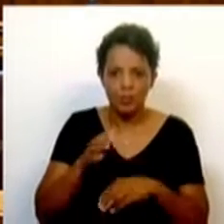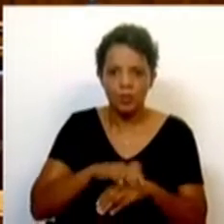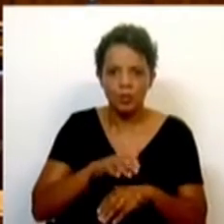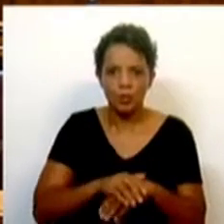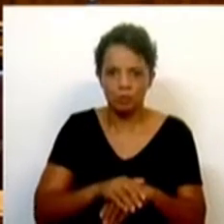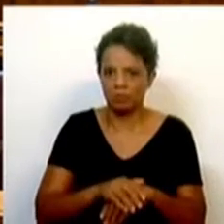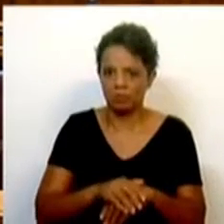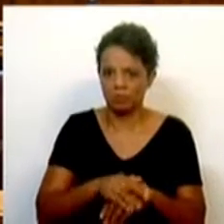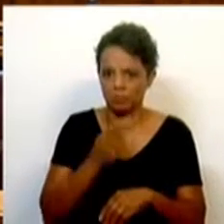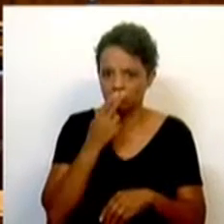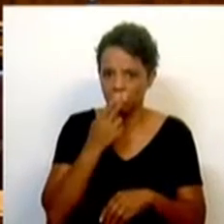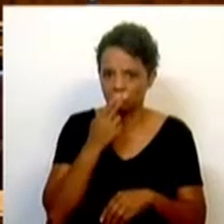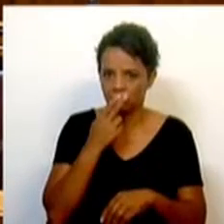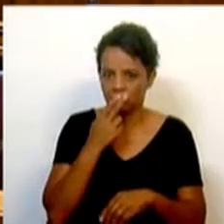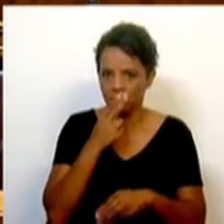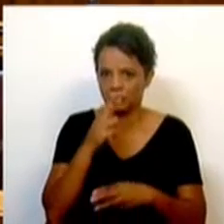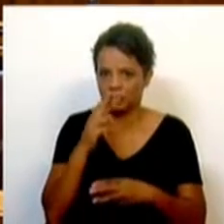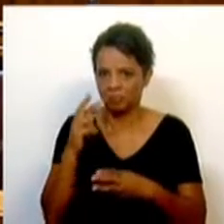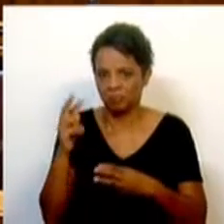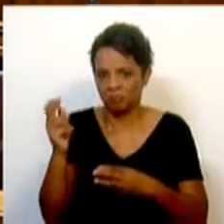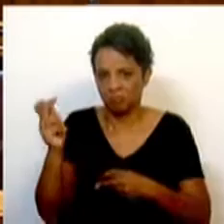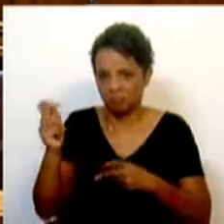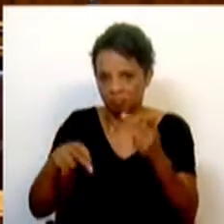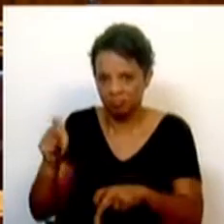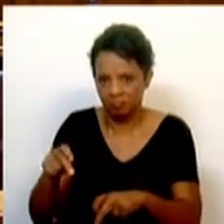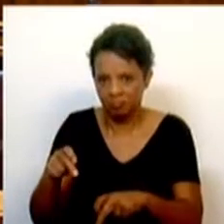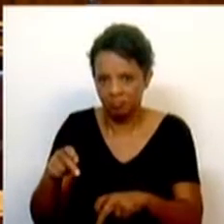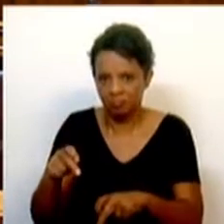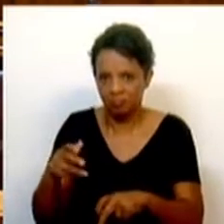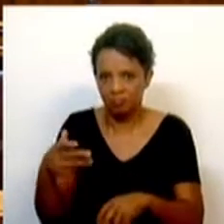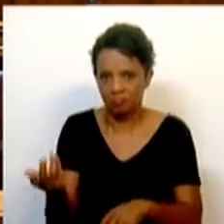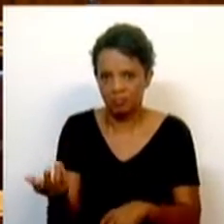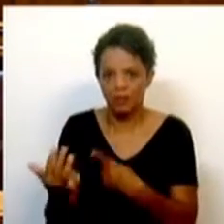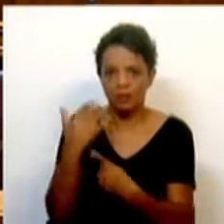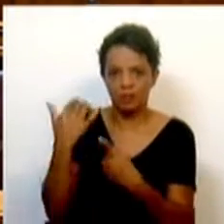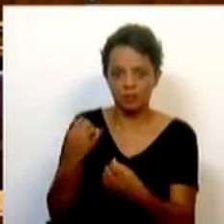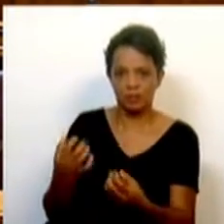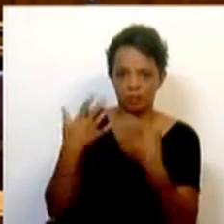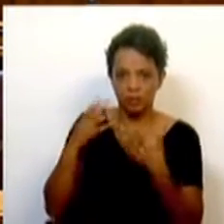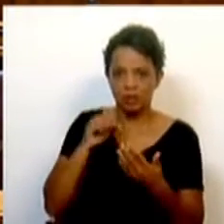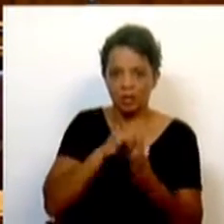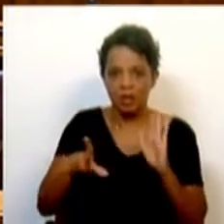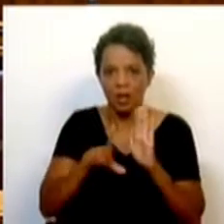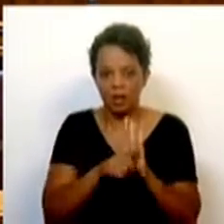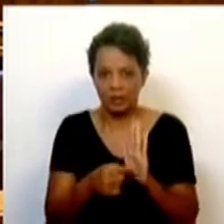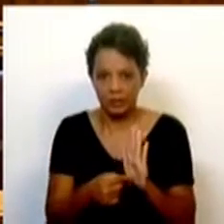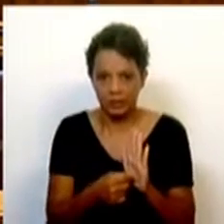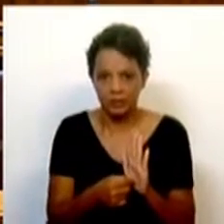terceira mão, isso sim pode vir a ser algo muito relevante e que pode interpelar-nos muito em termos de legislação,